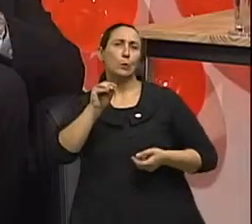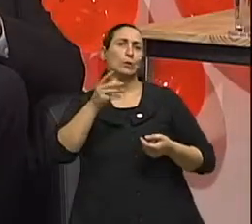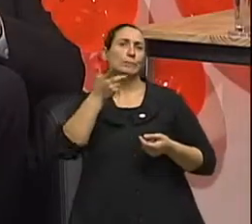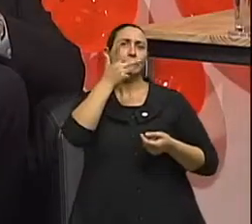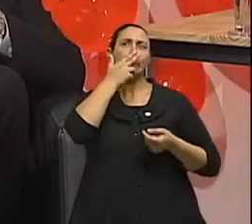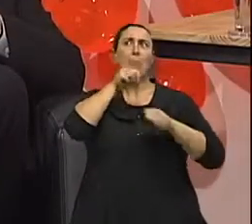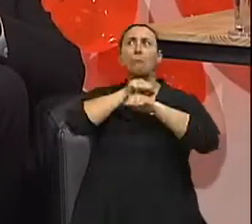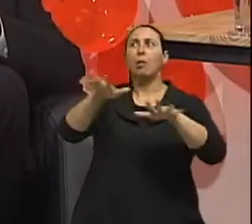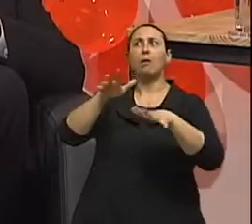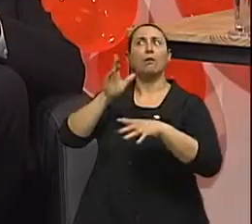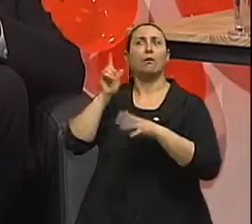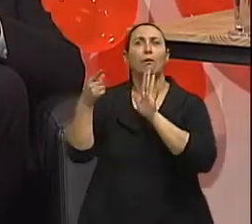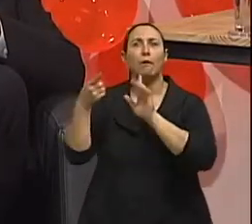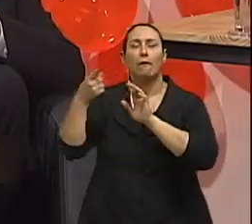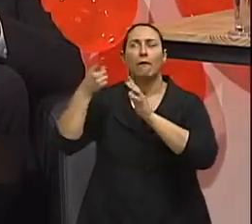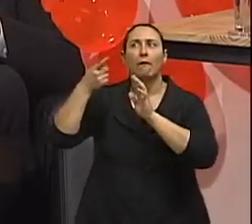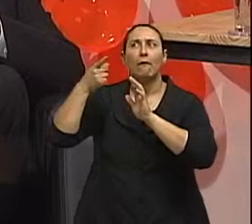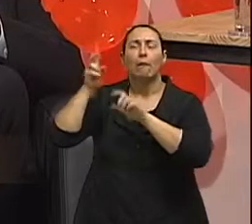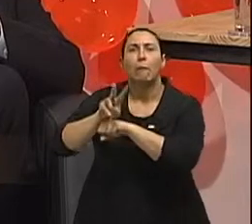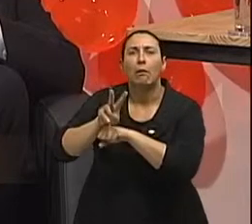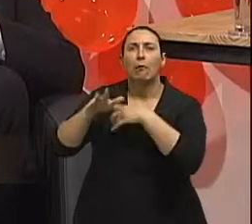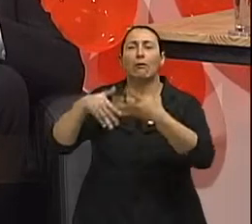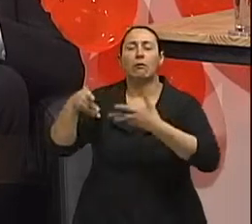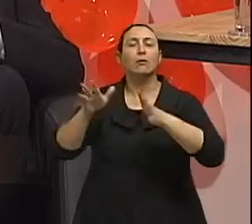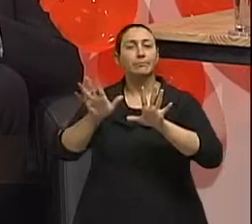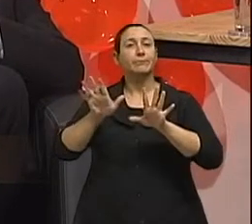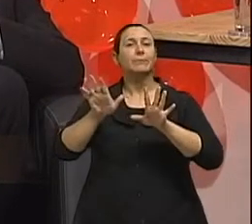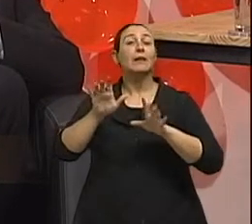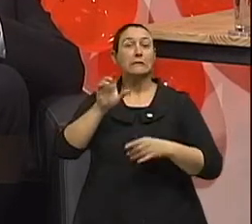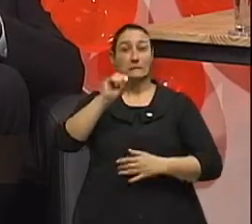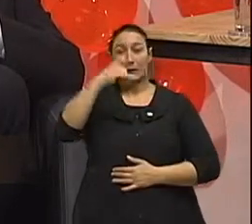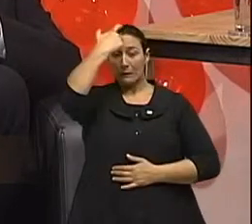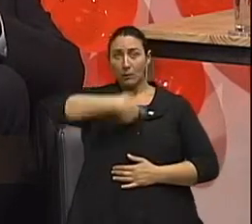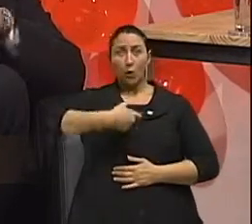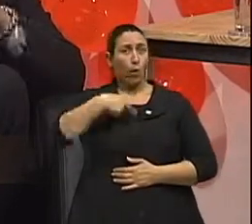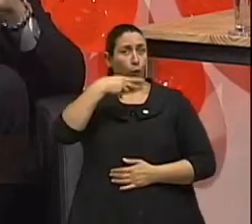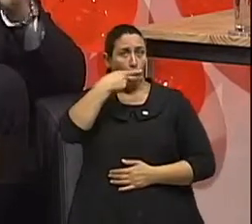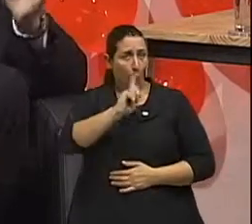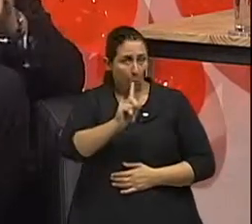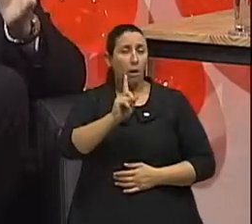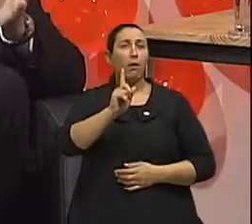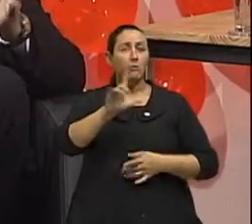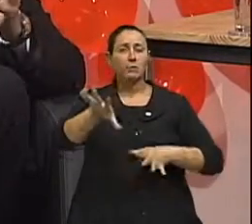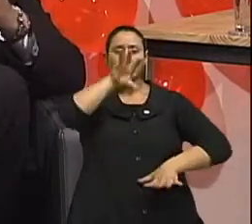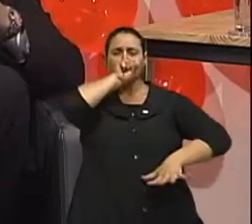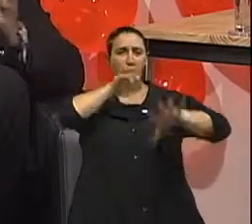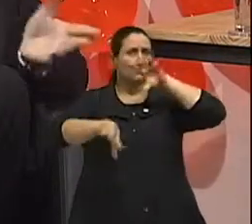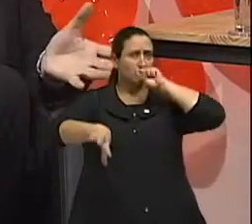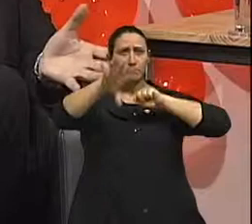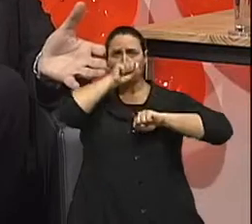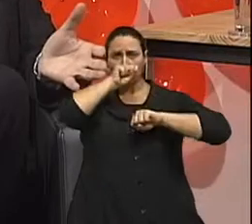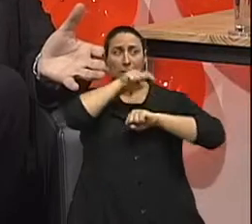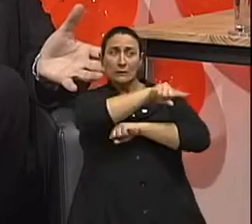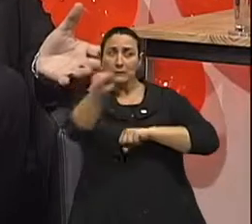um deles é, o fumante passivo sofre dano? Sim, sofre dano é o equivalente, estima-se que esteja fumando